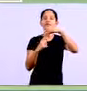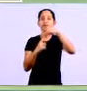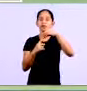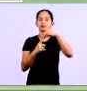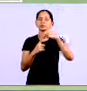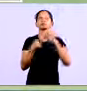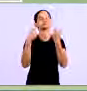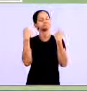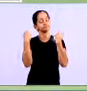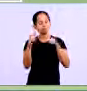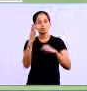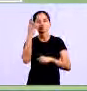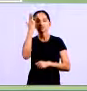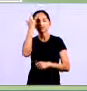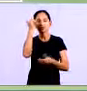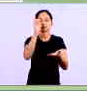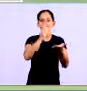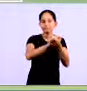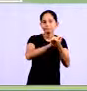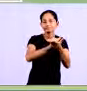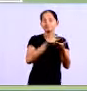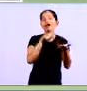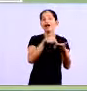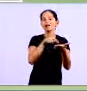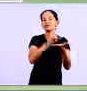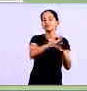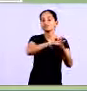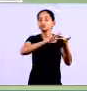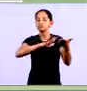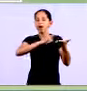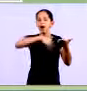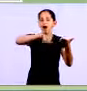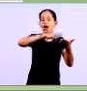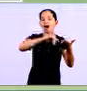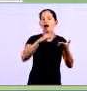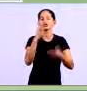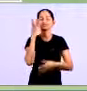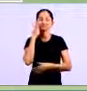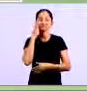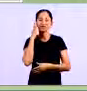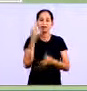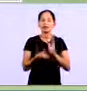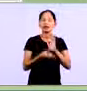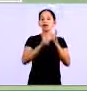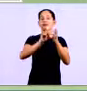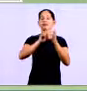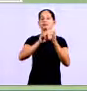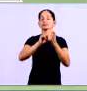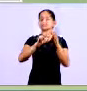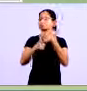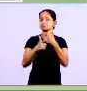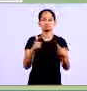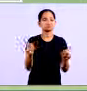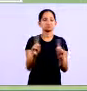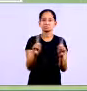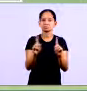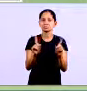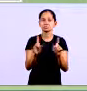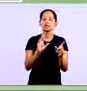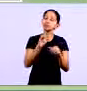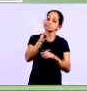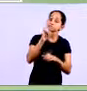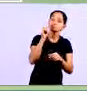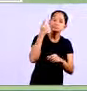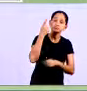controle, tá? Importante por quê? Porque você gera uma condição de você saber da situação antes dela acontecer. Logo, quando você vem e soma,